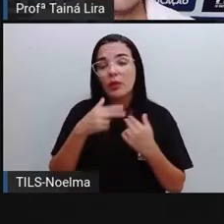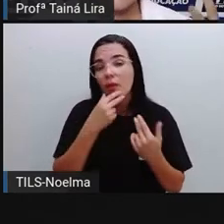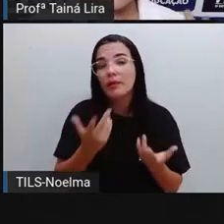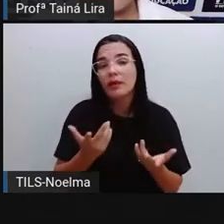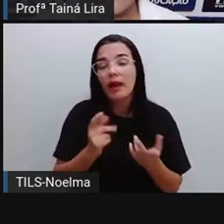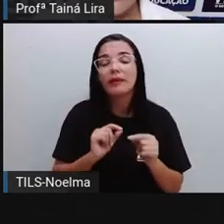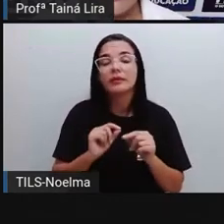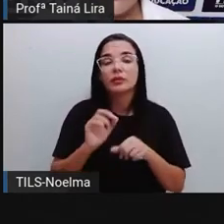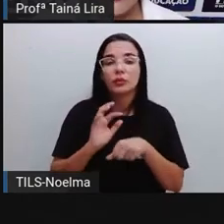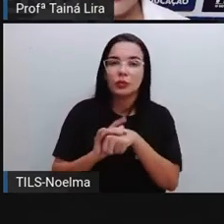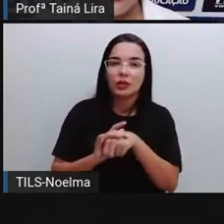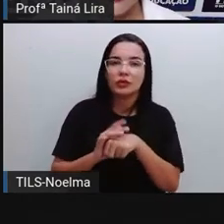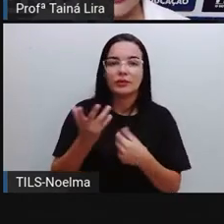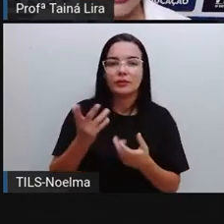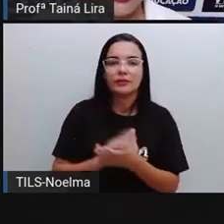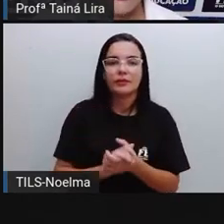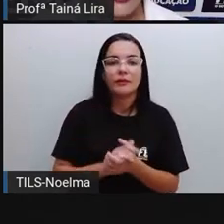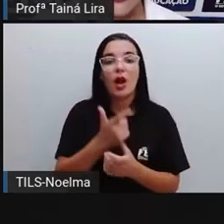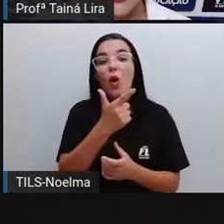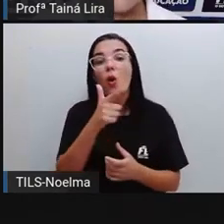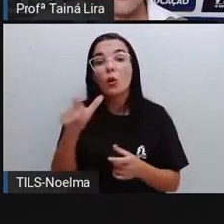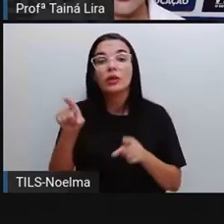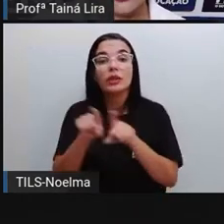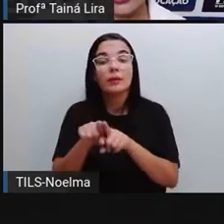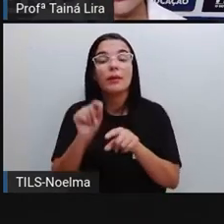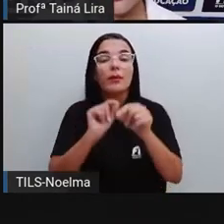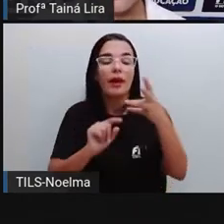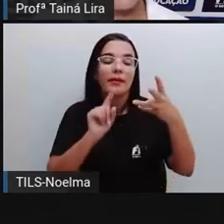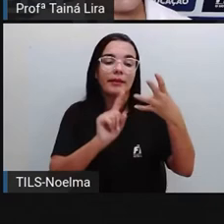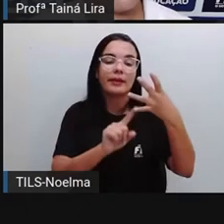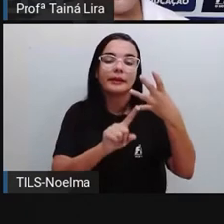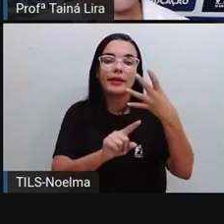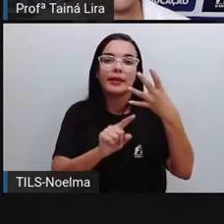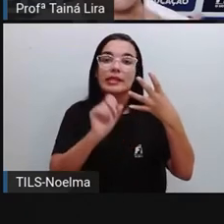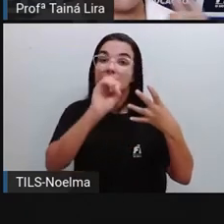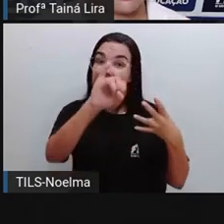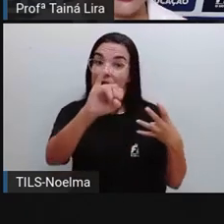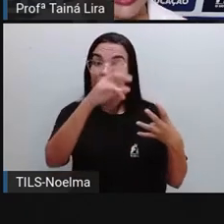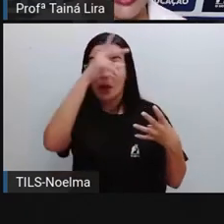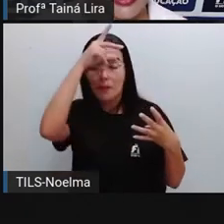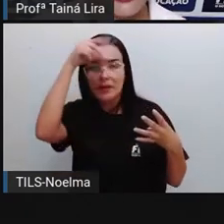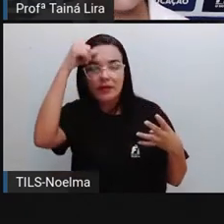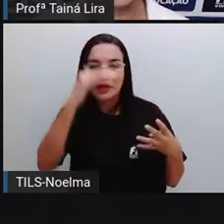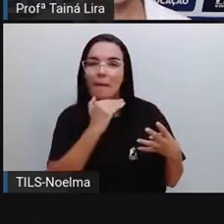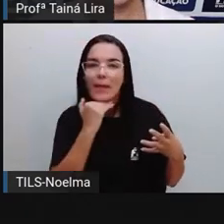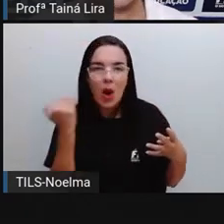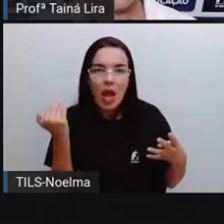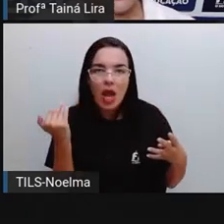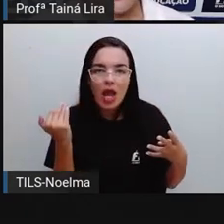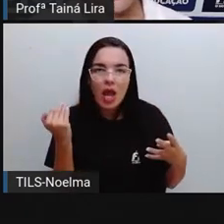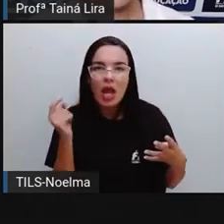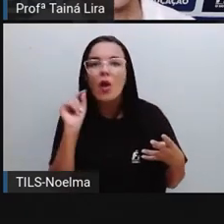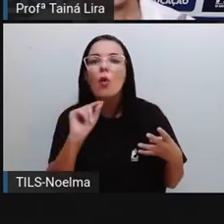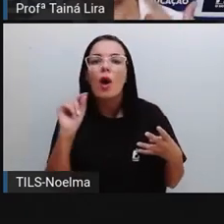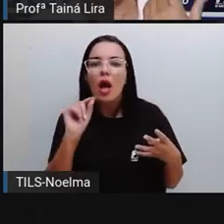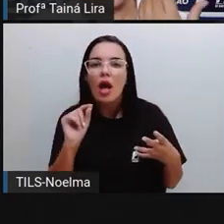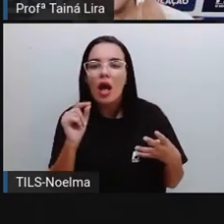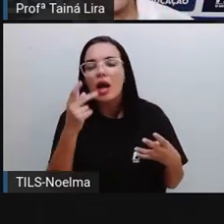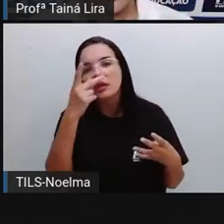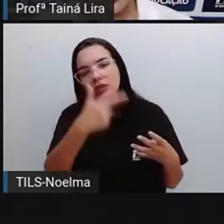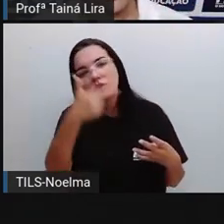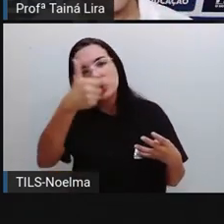tá? E também temos aqui uma outra situação, que é a morte do prefeito. Se o prefeito falecer, o vice também